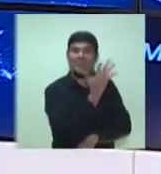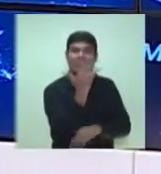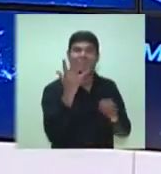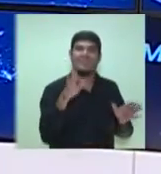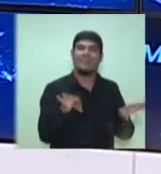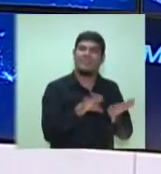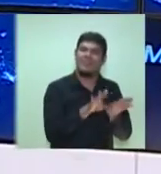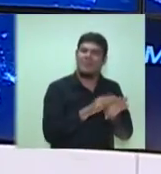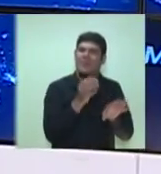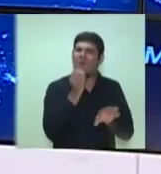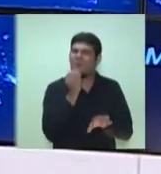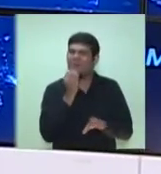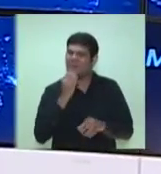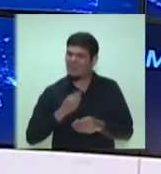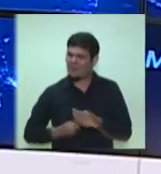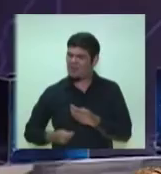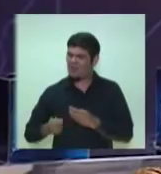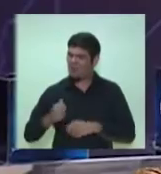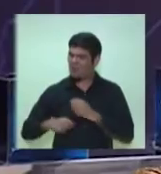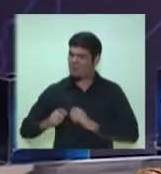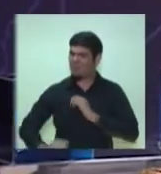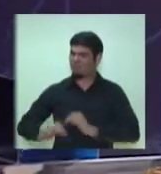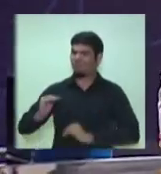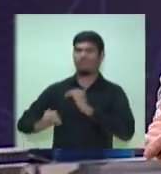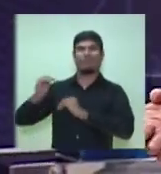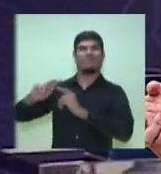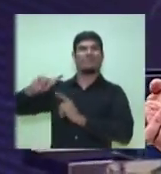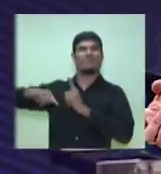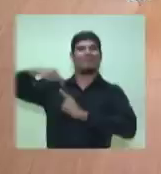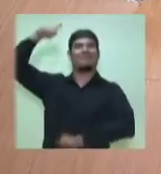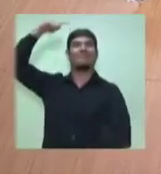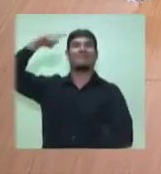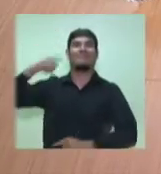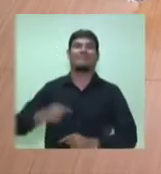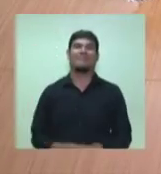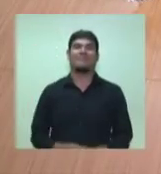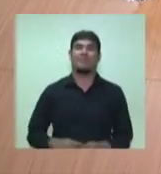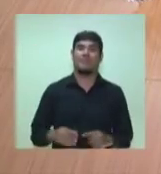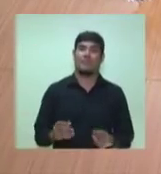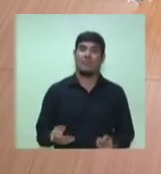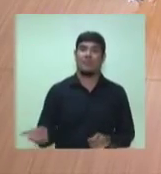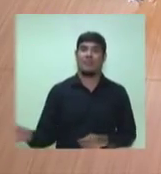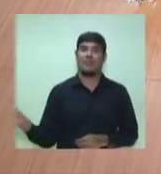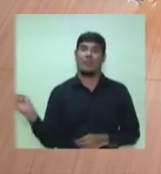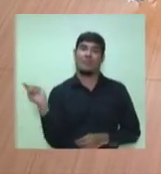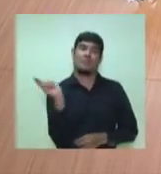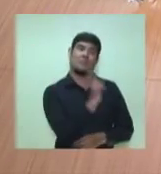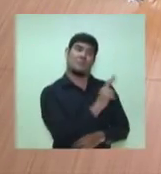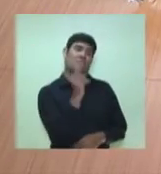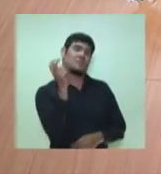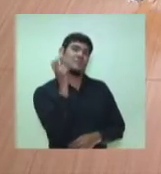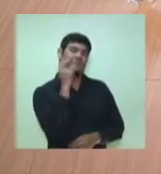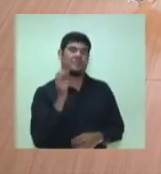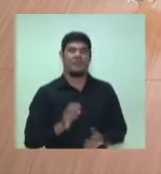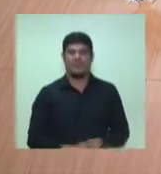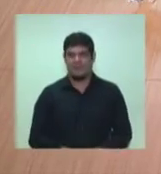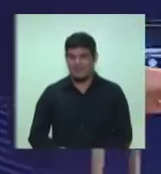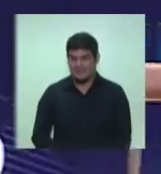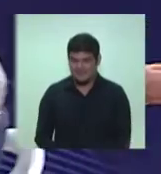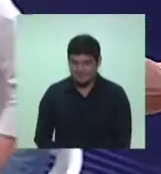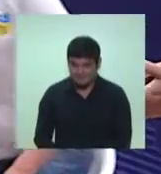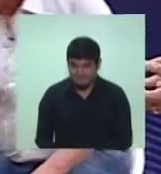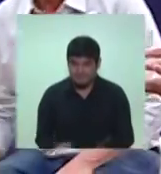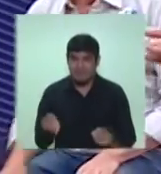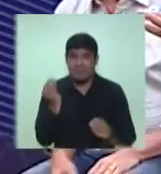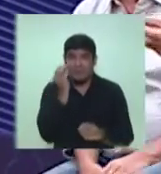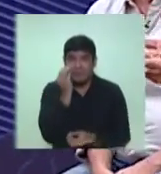oportunidade de fazermos a economia crescer a partir daí. Muito obrigado. Agora nós temos um comentário de um minuto do candidato Marcelo Ramos. Vejam